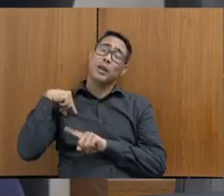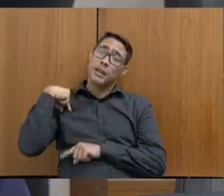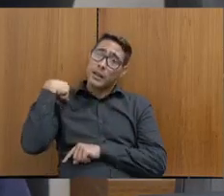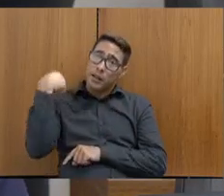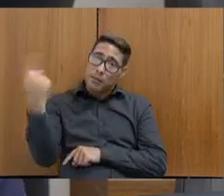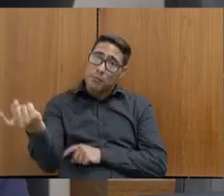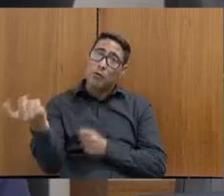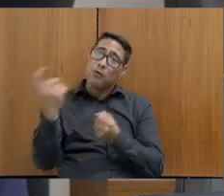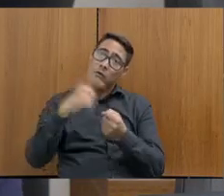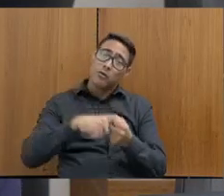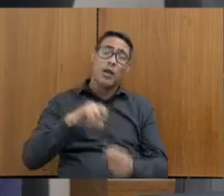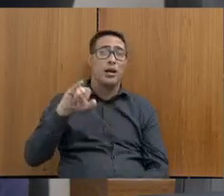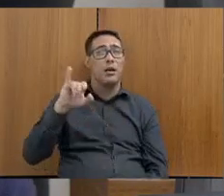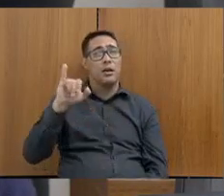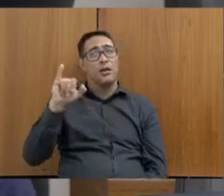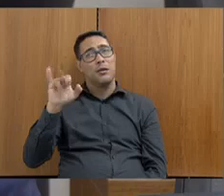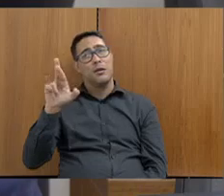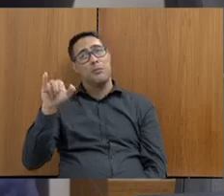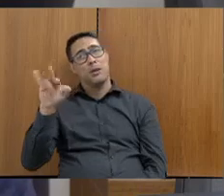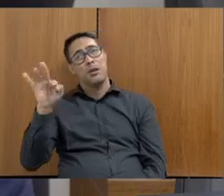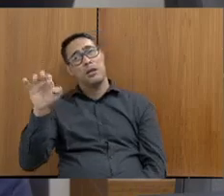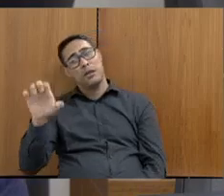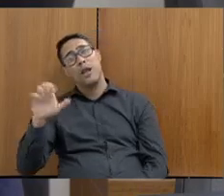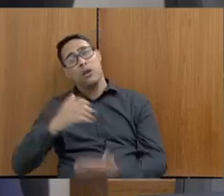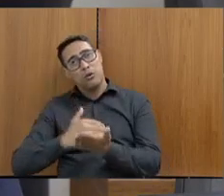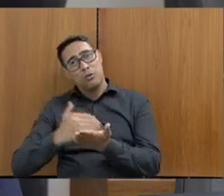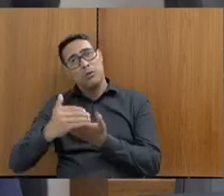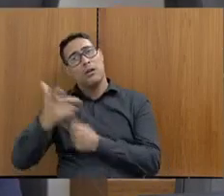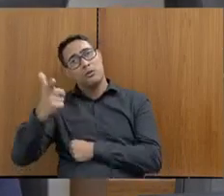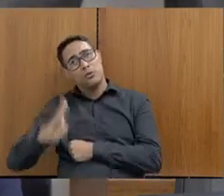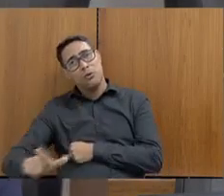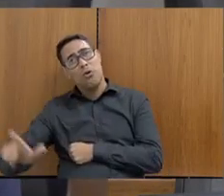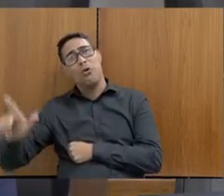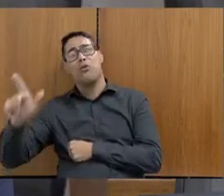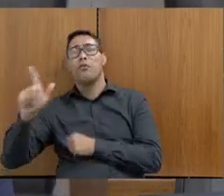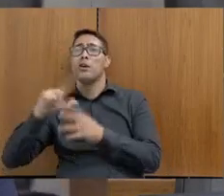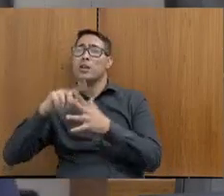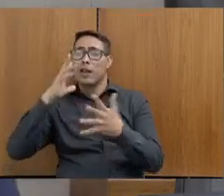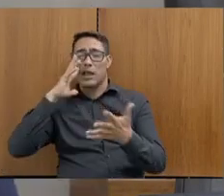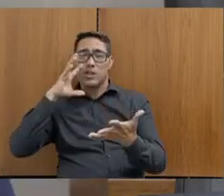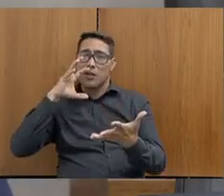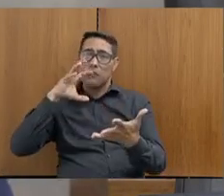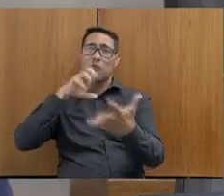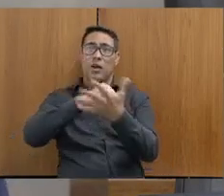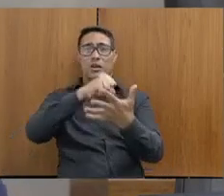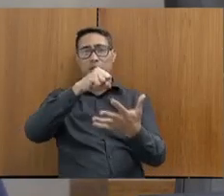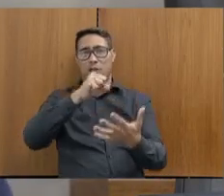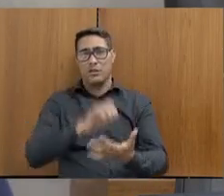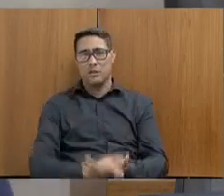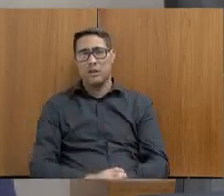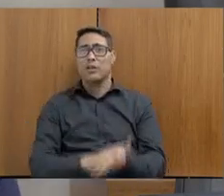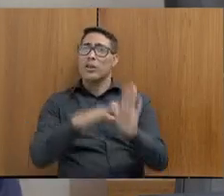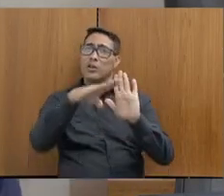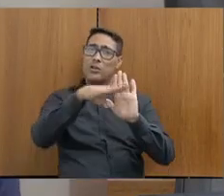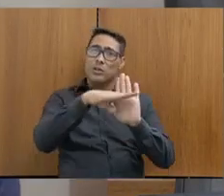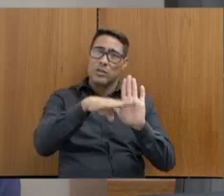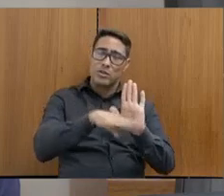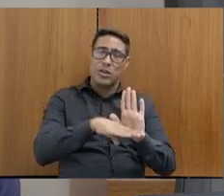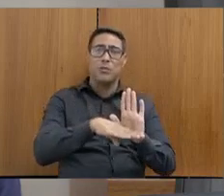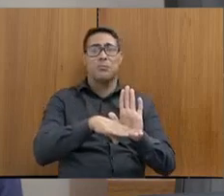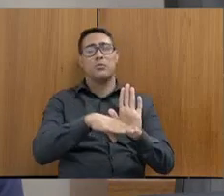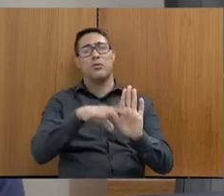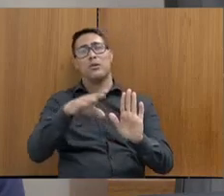para lá, para Birité, para começar novamente toda aquela atividade do flagrante, ou tiva de condutor, ou tiva de testemunhas,